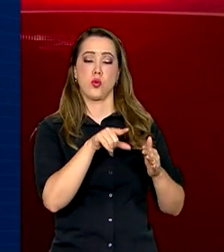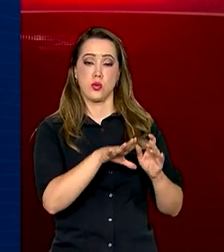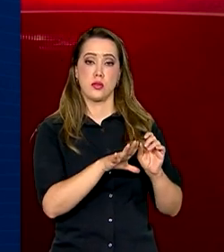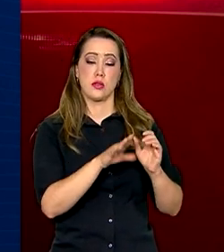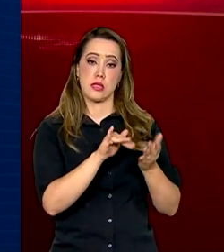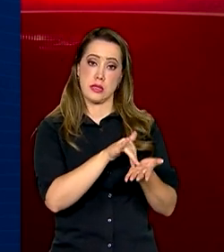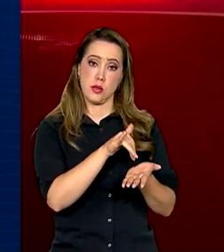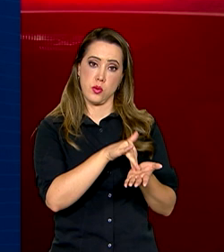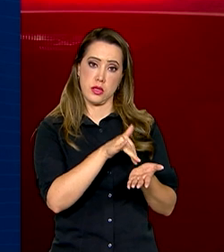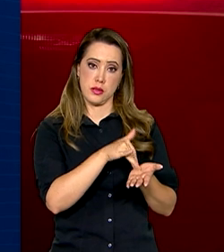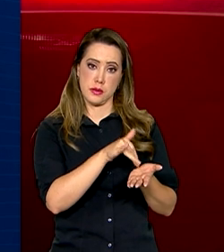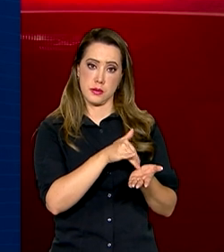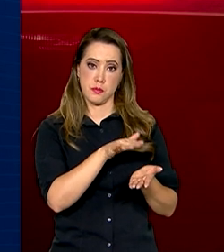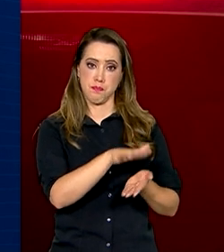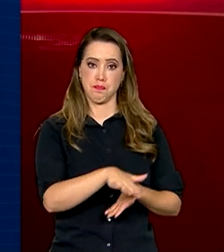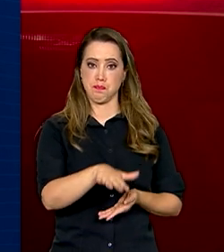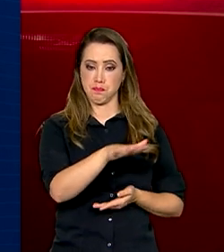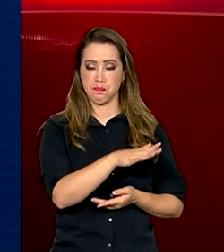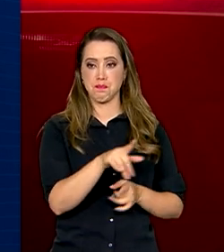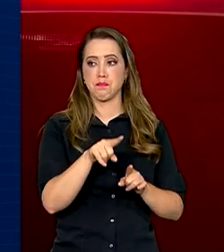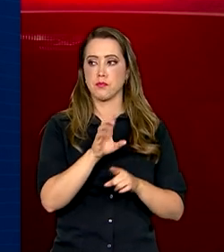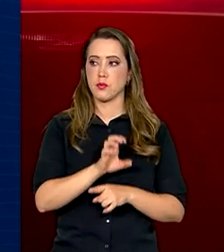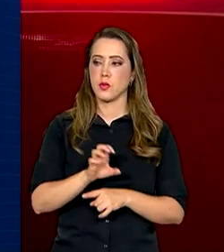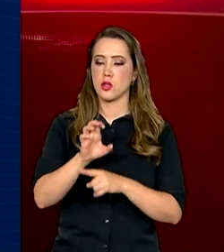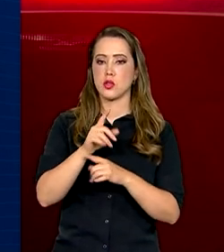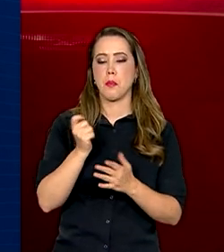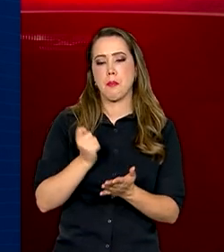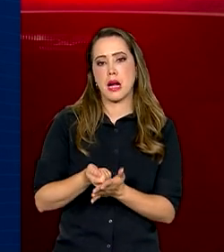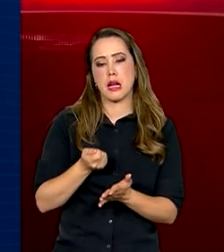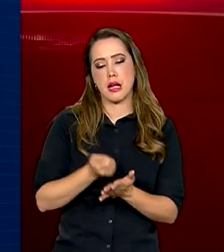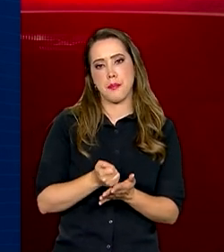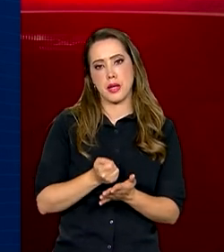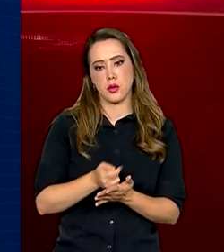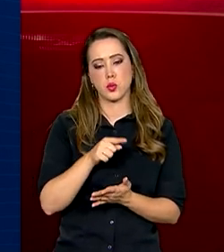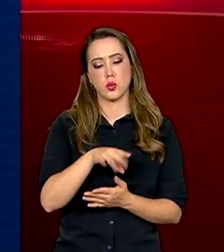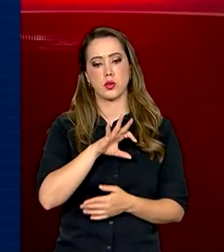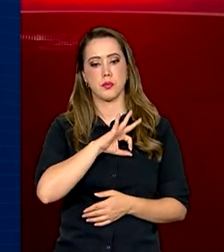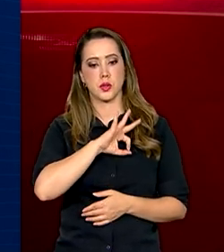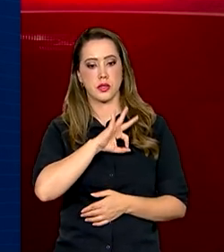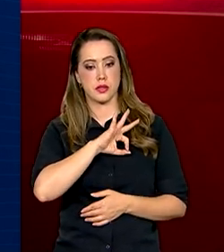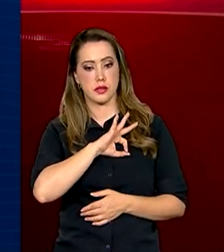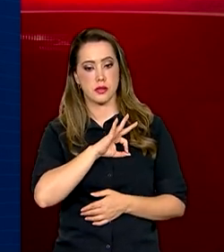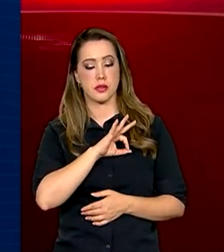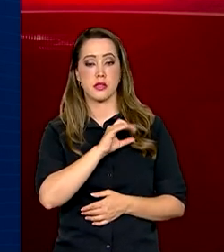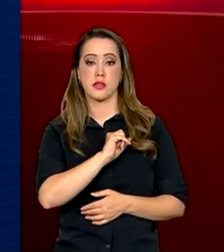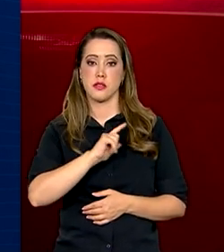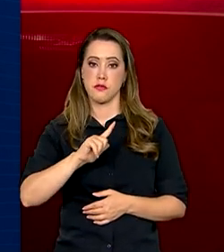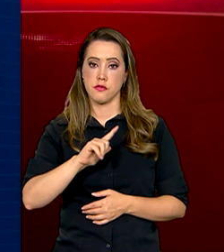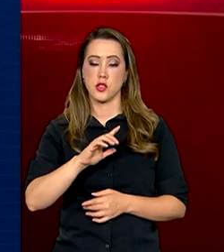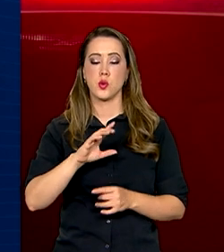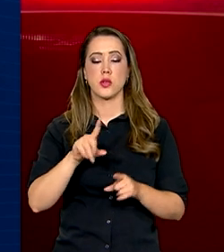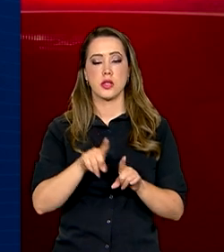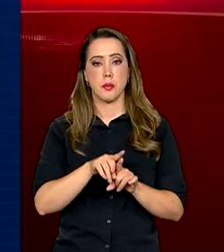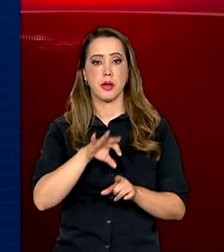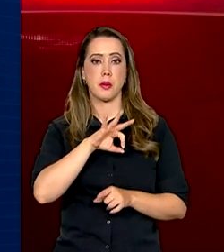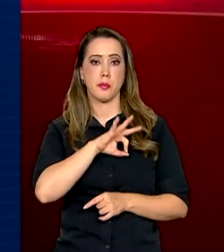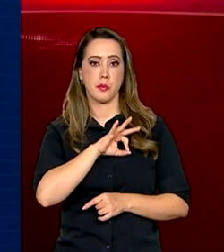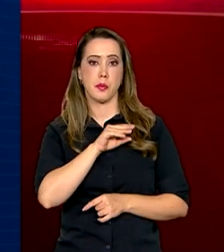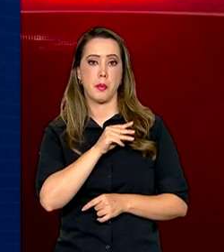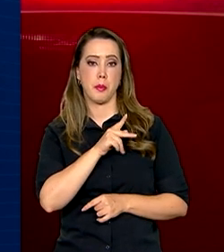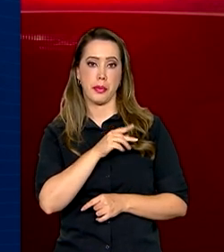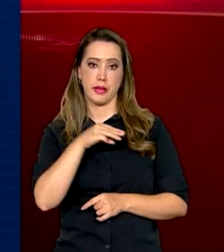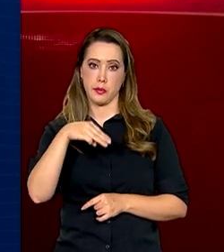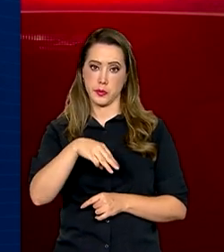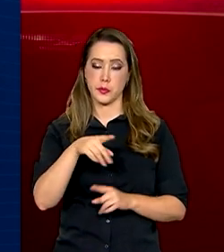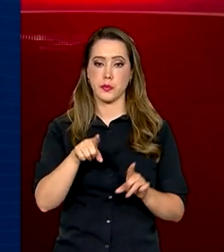secretarias de segurança pública nos estados para o pagamento de diárias de policiais civis e militares para reforçar o efetivo.